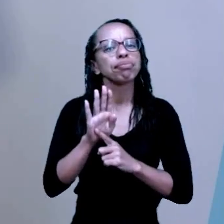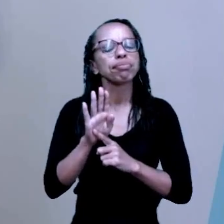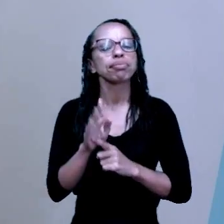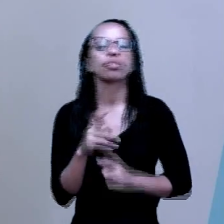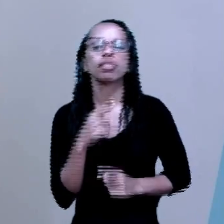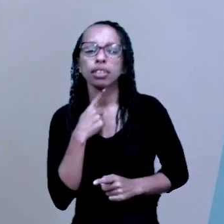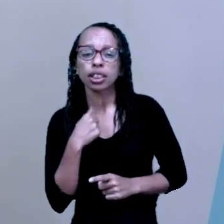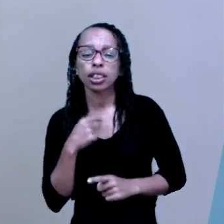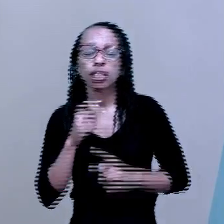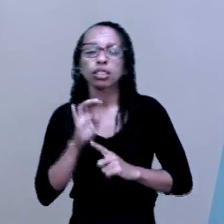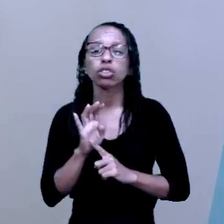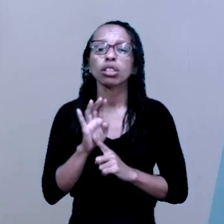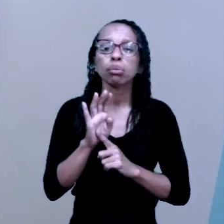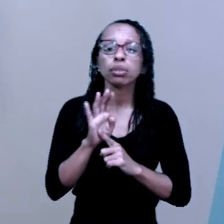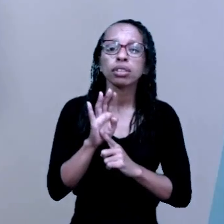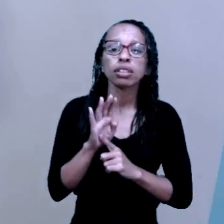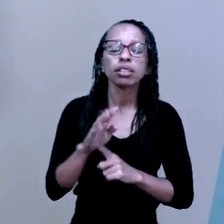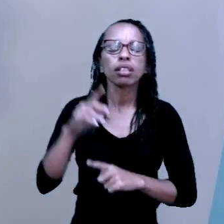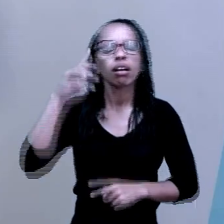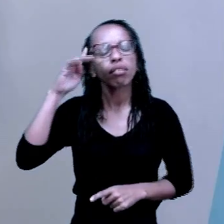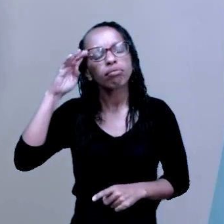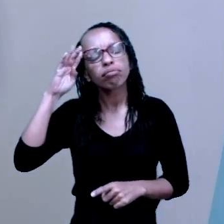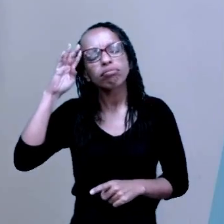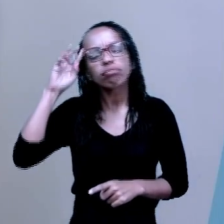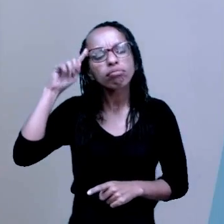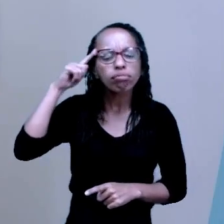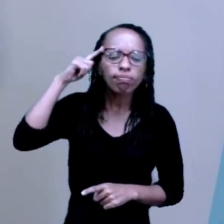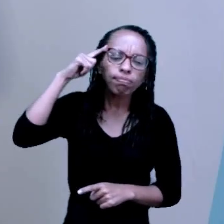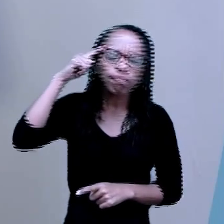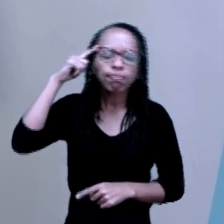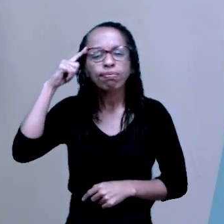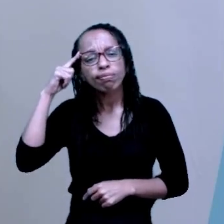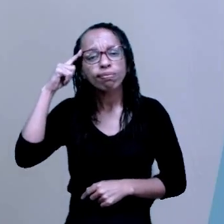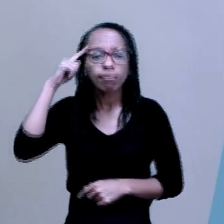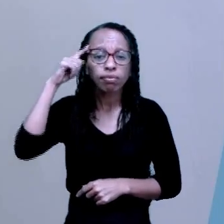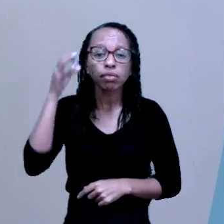o que ele pensa, por que ele pensa assim.